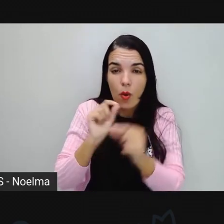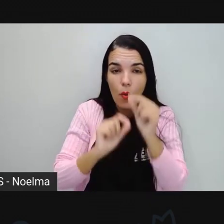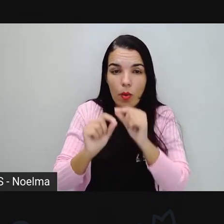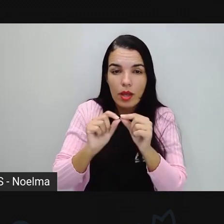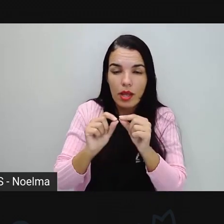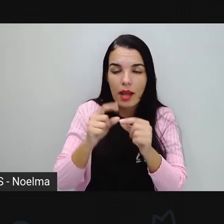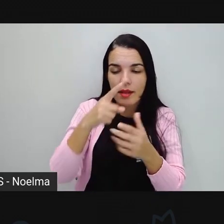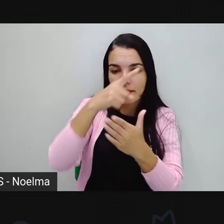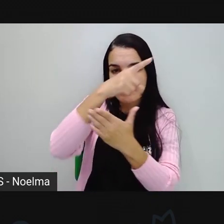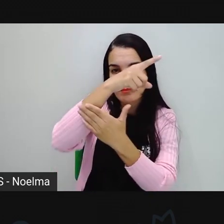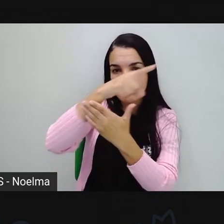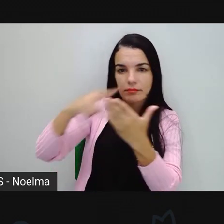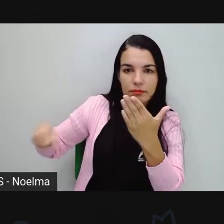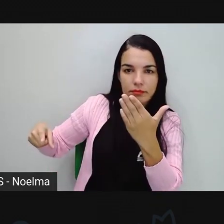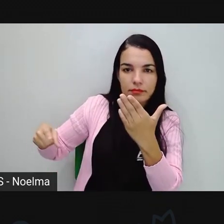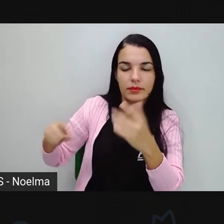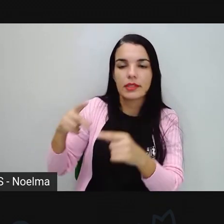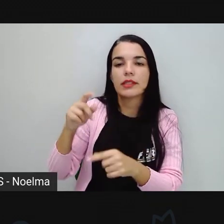proibição, certo?